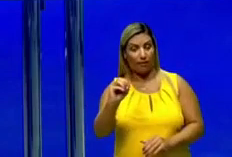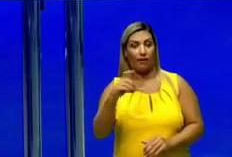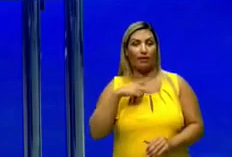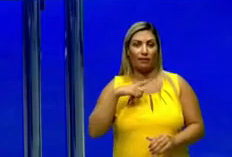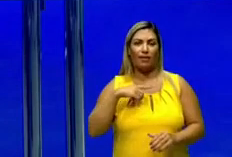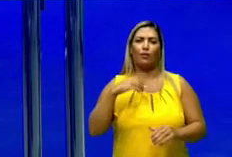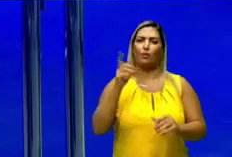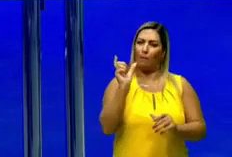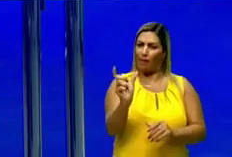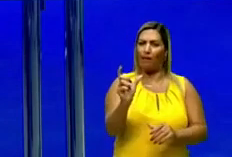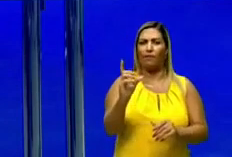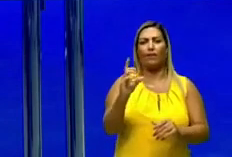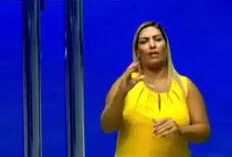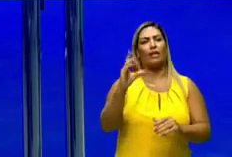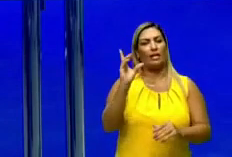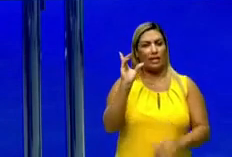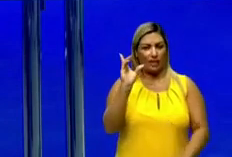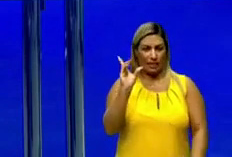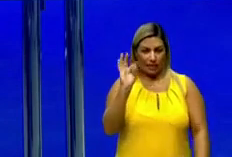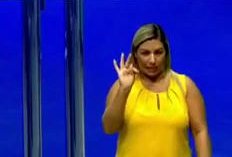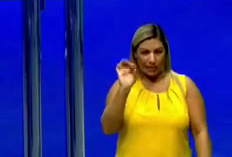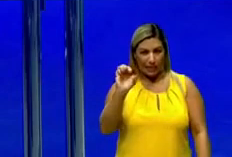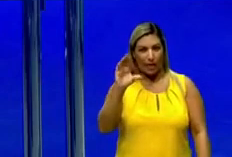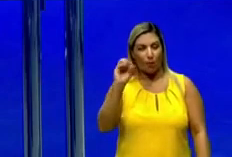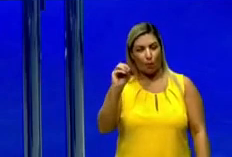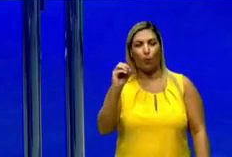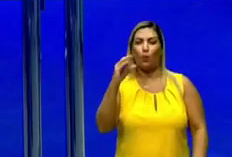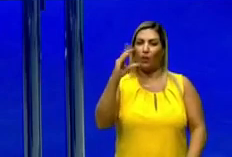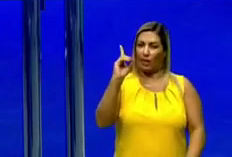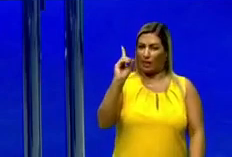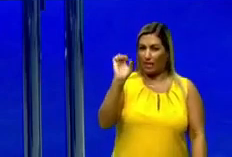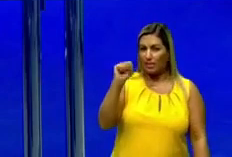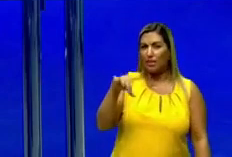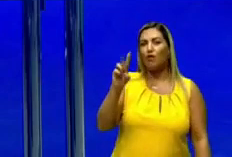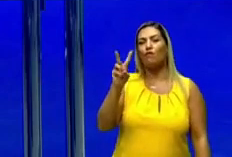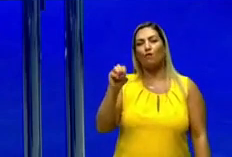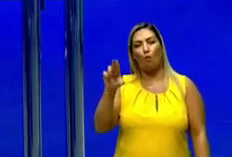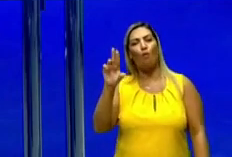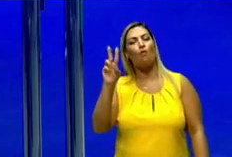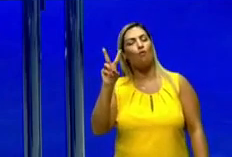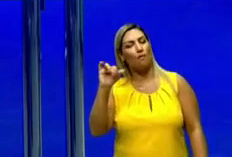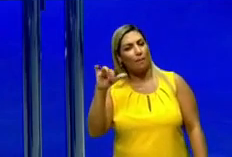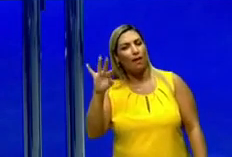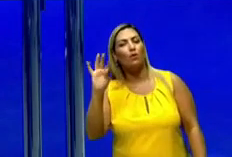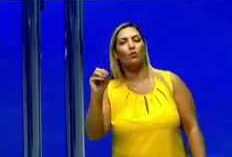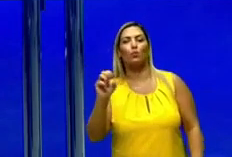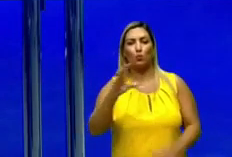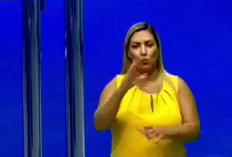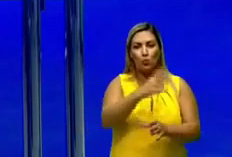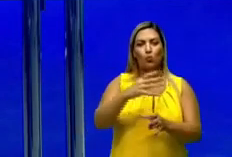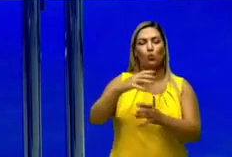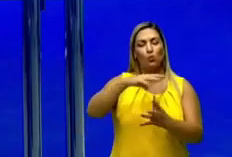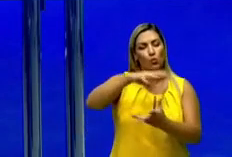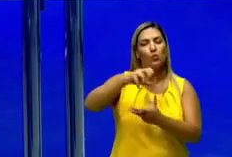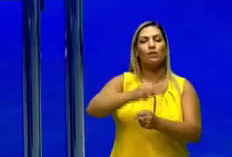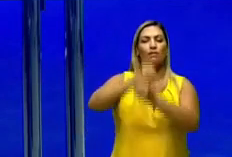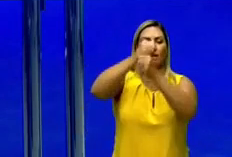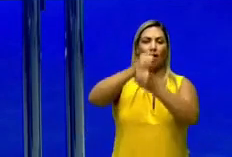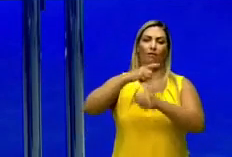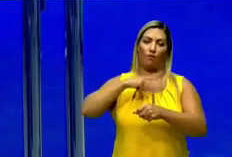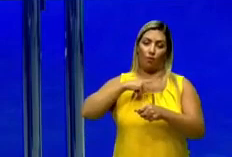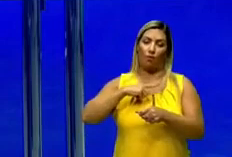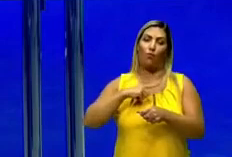desenvolvimento sustentável. Então é pensar em desenvolver dentro desse tripé, o desenvolvimento humano,